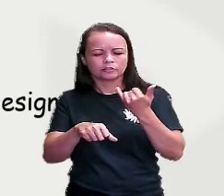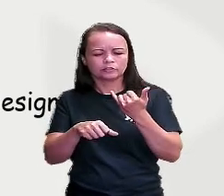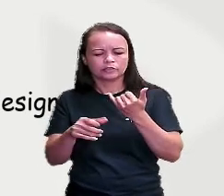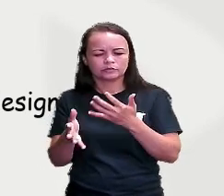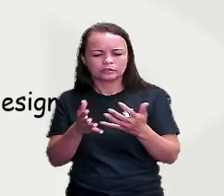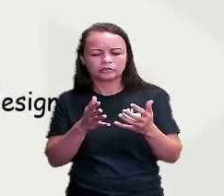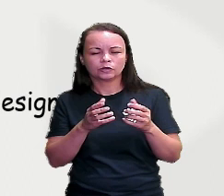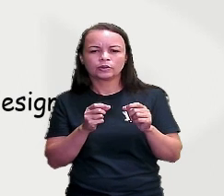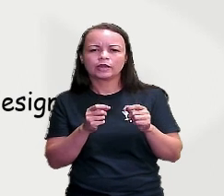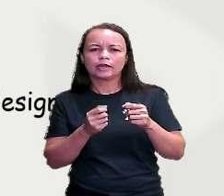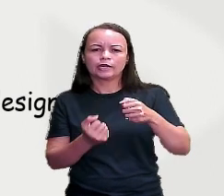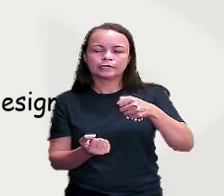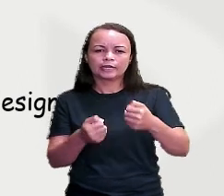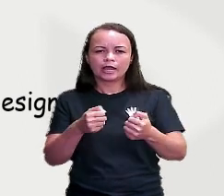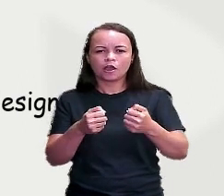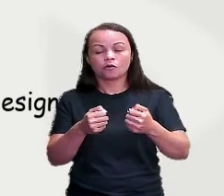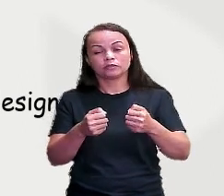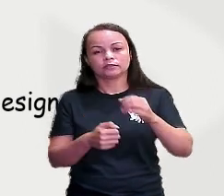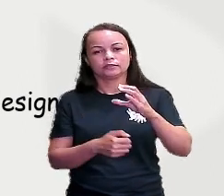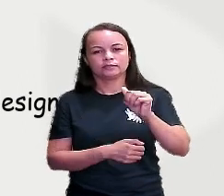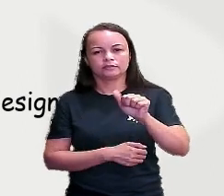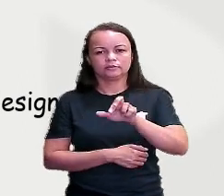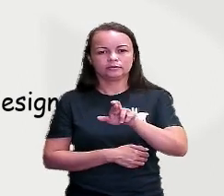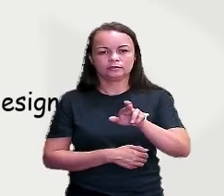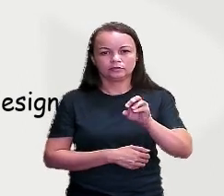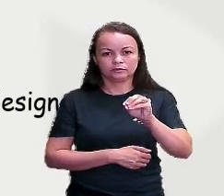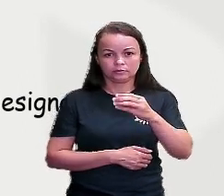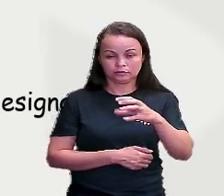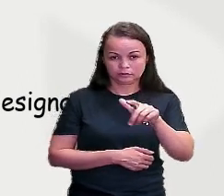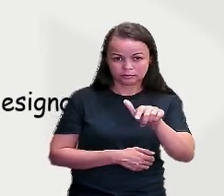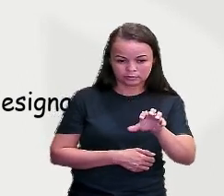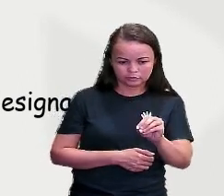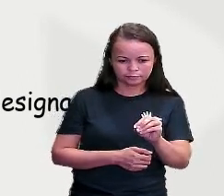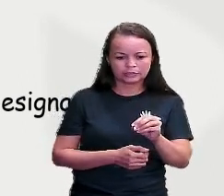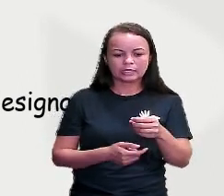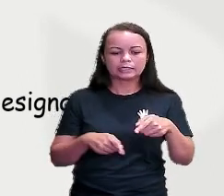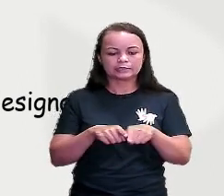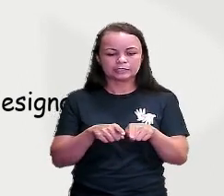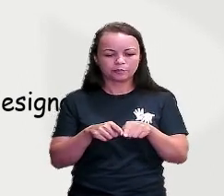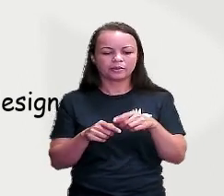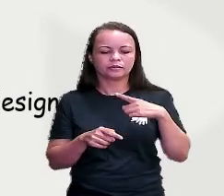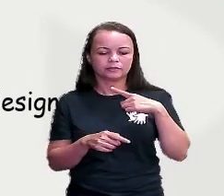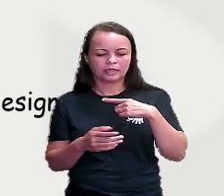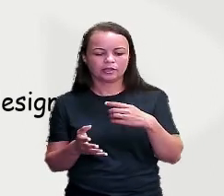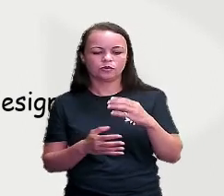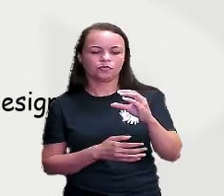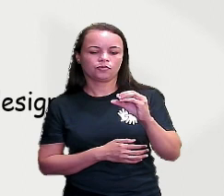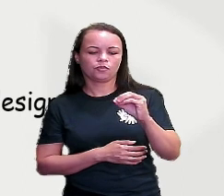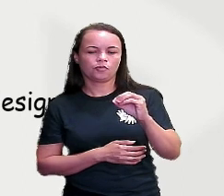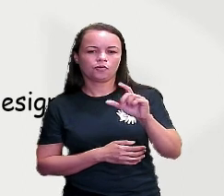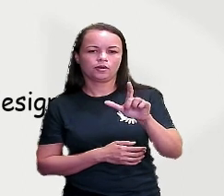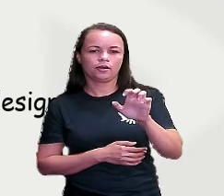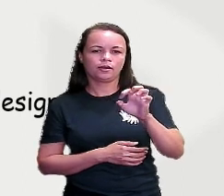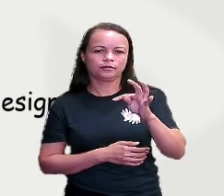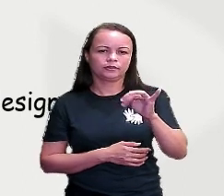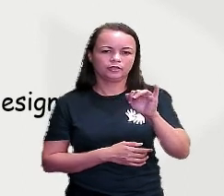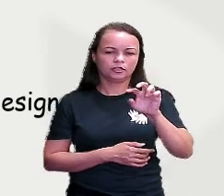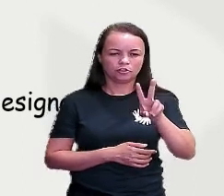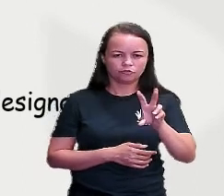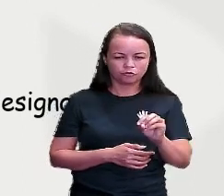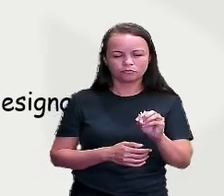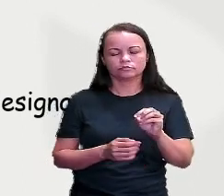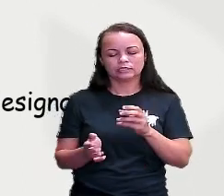mar e carroça de carro. Temos também o substantivo coletivo, que é o substantivo comum, que no